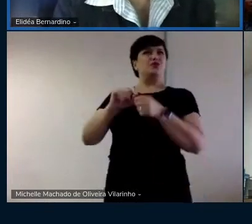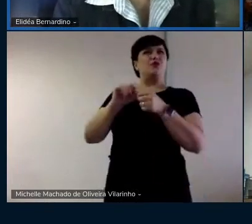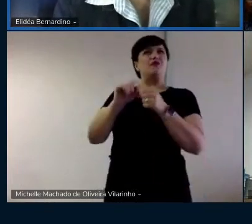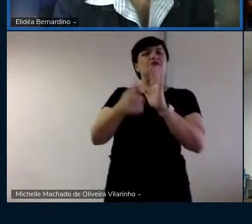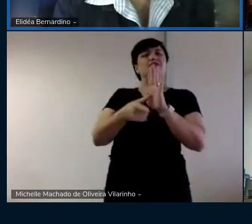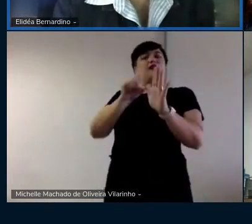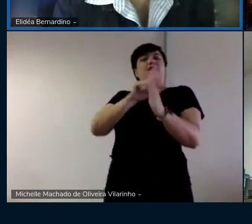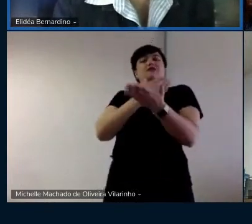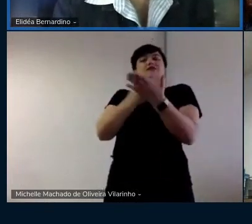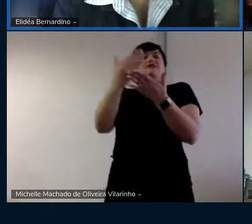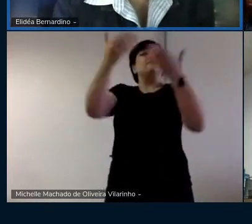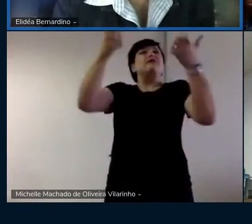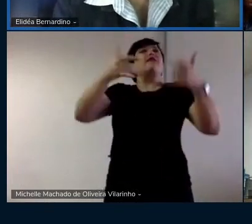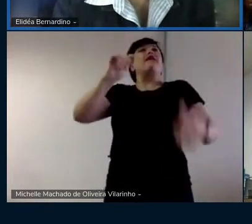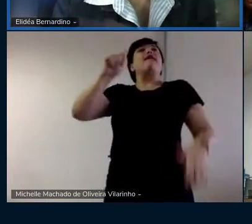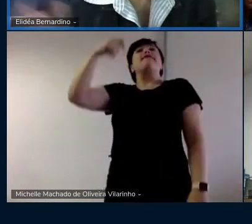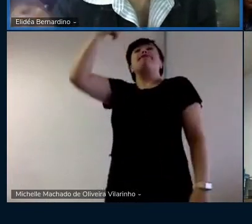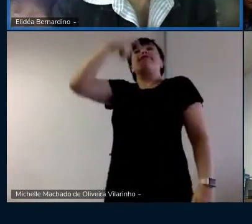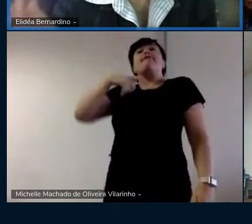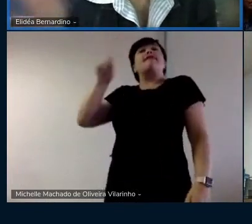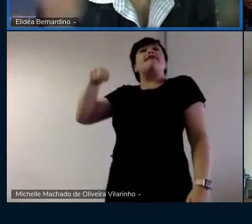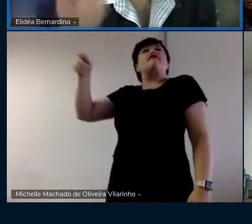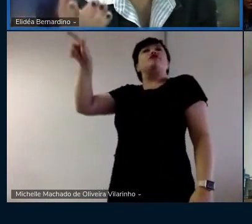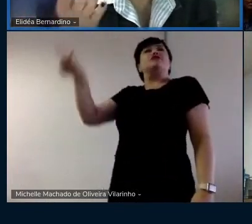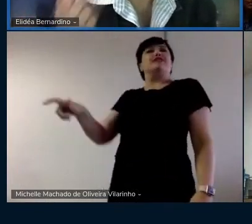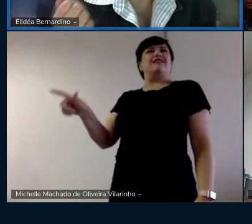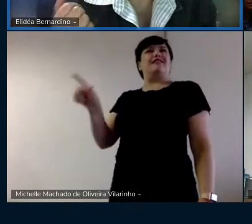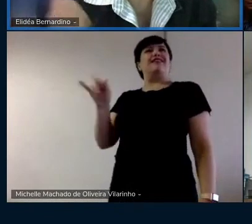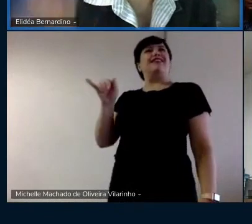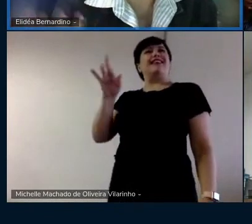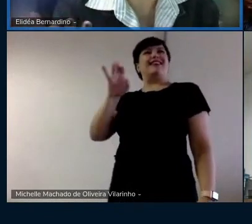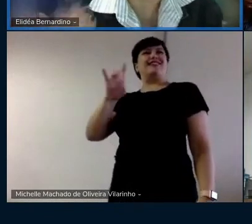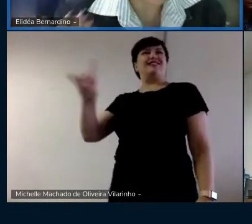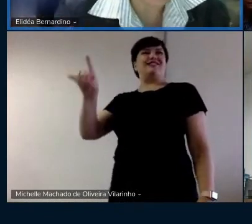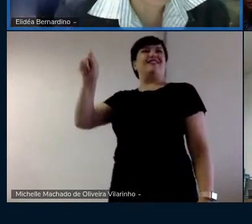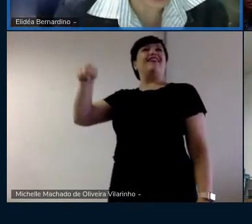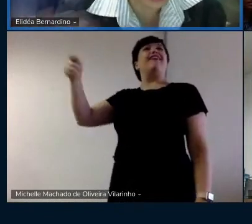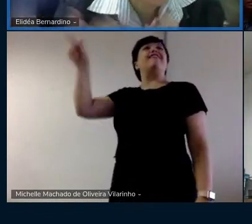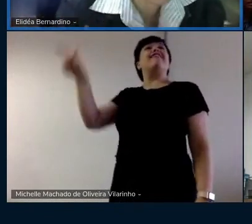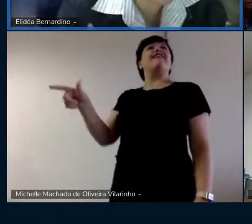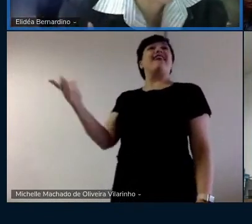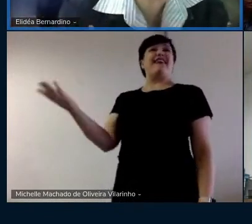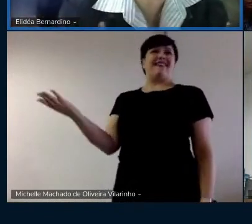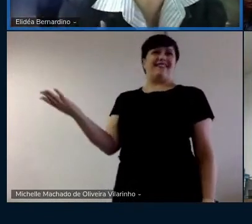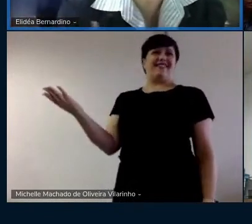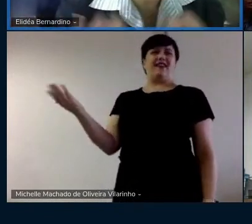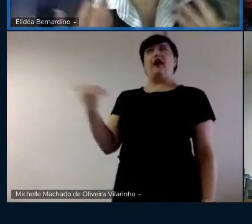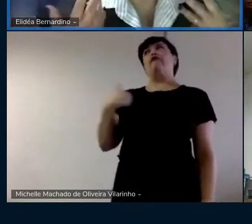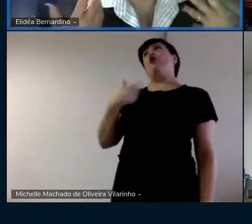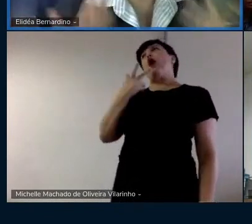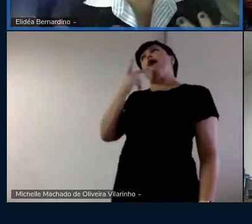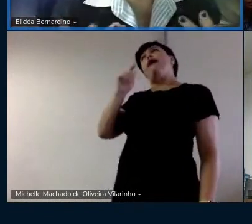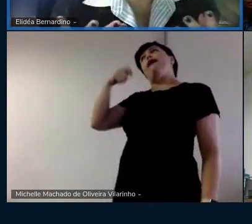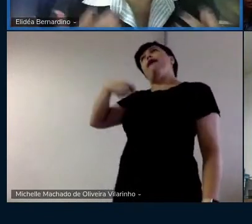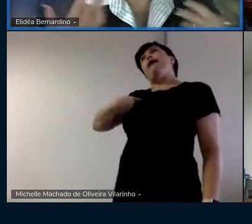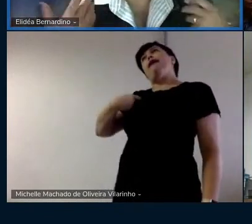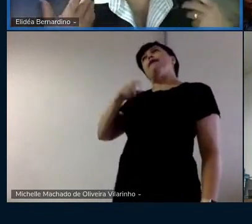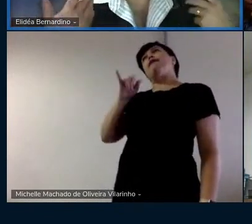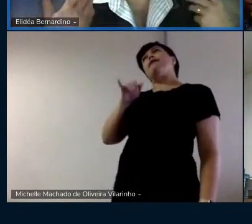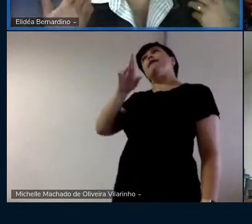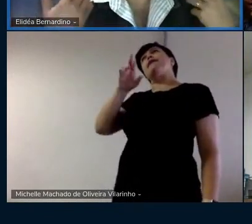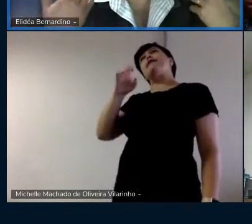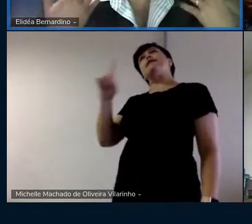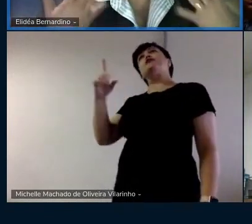introdutório falando quem é a Ingrid? Fiquei sabendo agora, a Sandra falou, ah, essa é a Ingrid. Mas qual que o seu